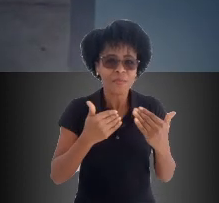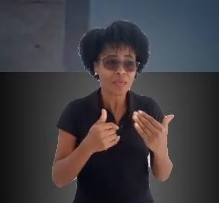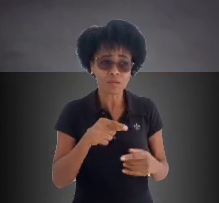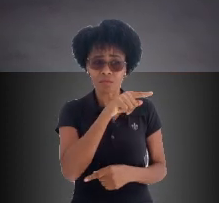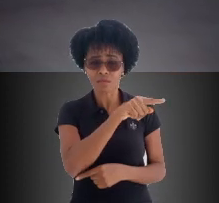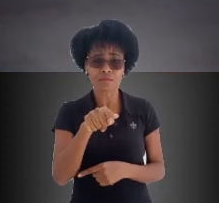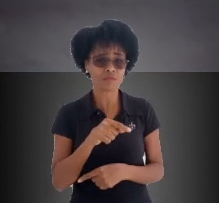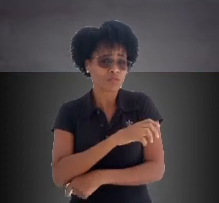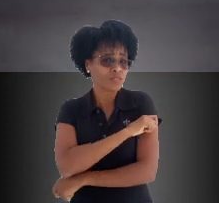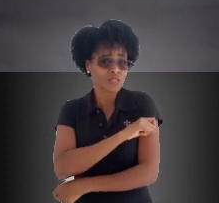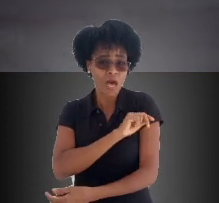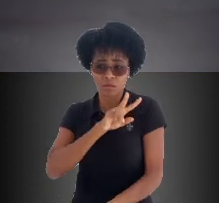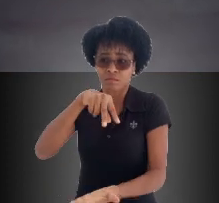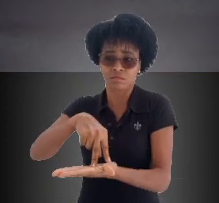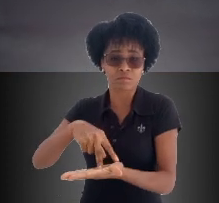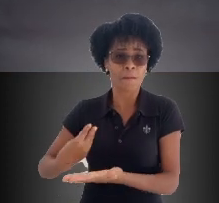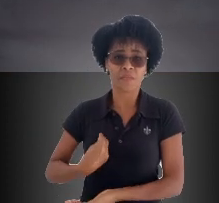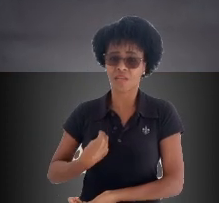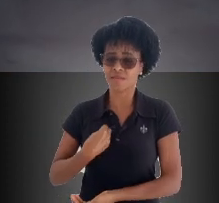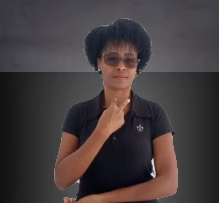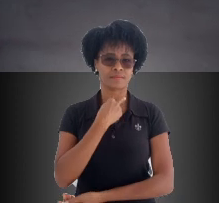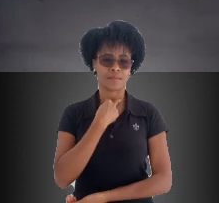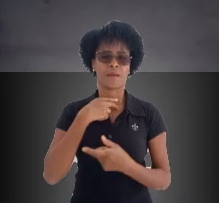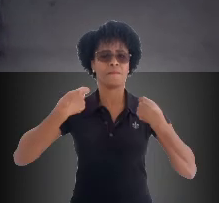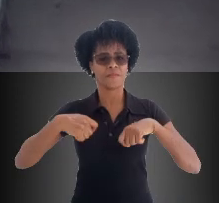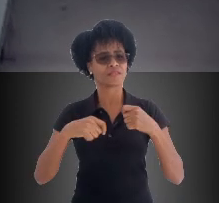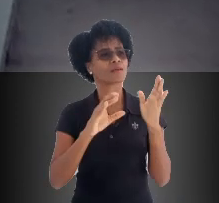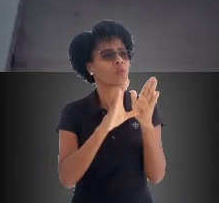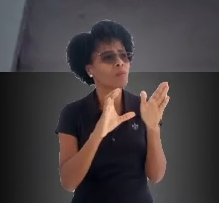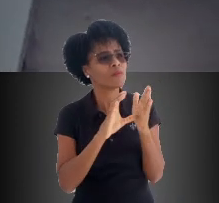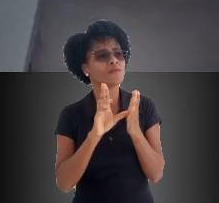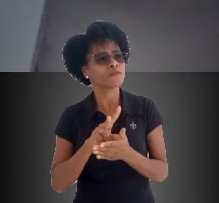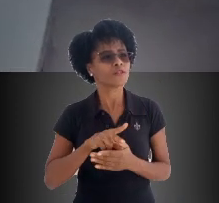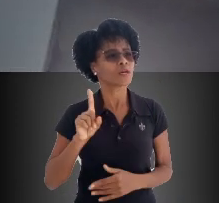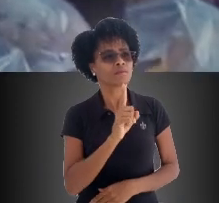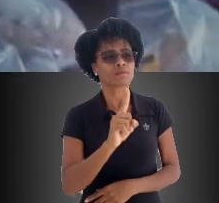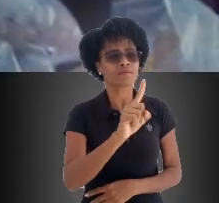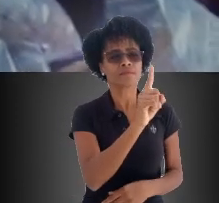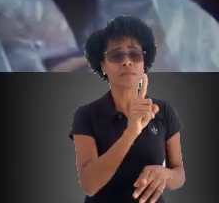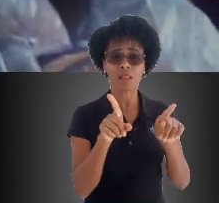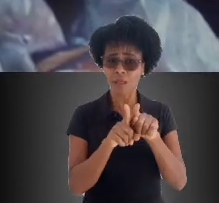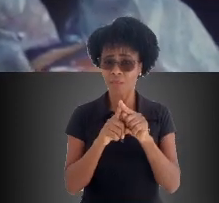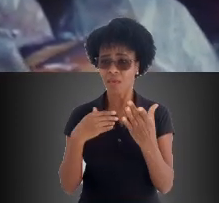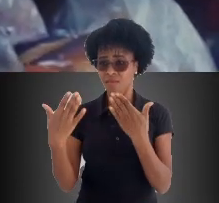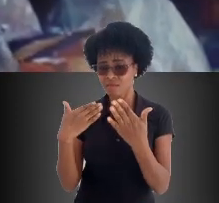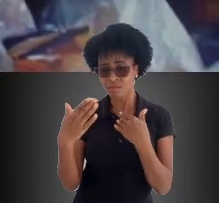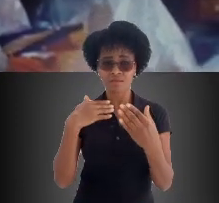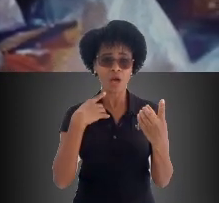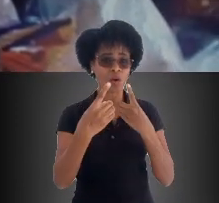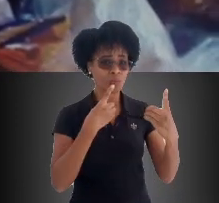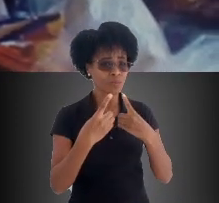alunos não poderiam estar aqui presentes, a gente precisava atender essa comunidade. A questão também da comunicação foi muito difícil